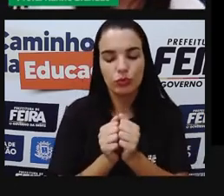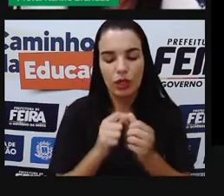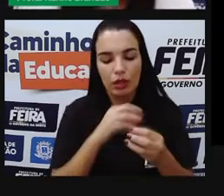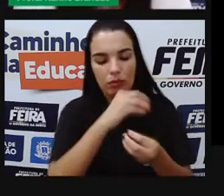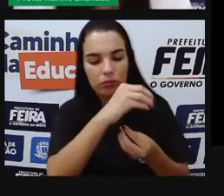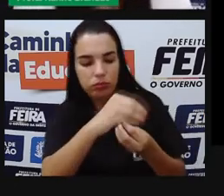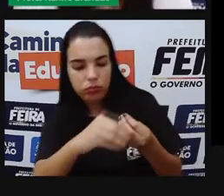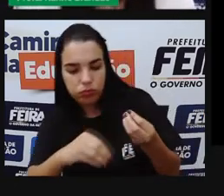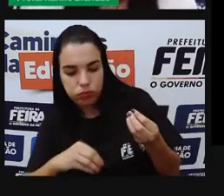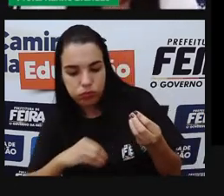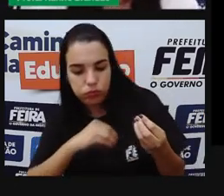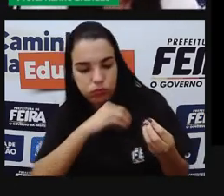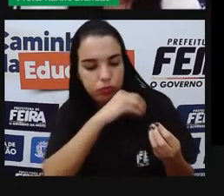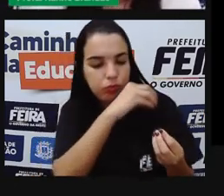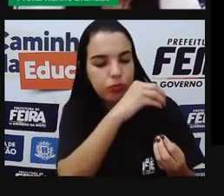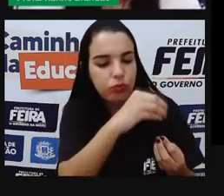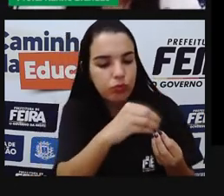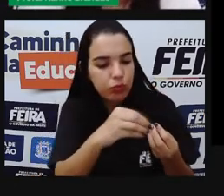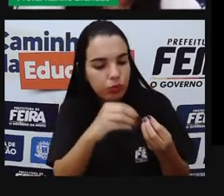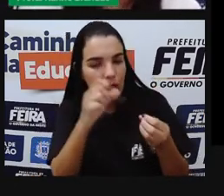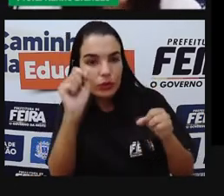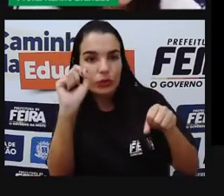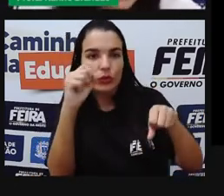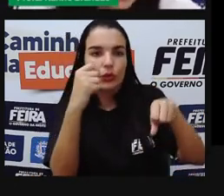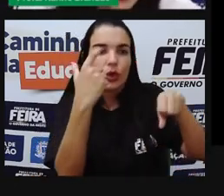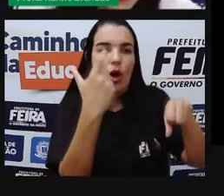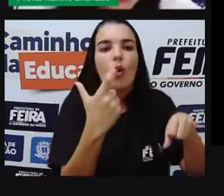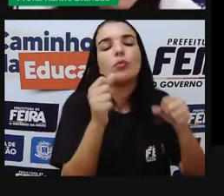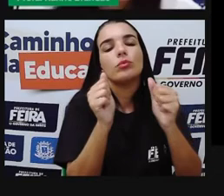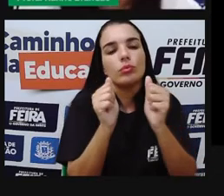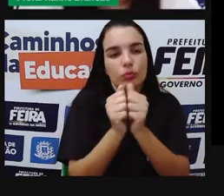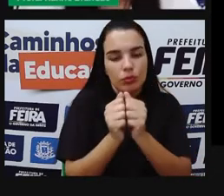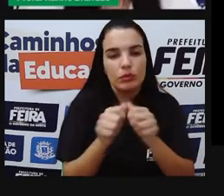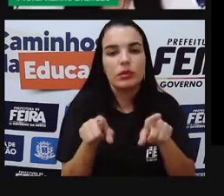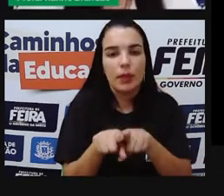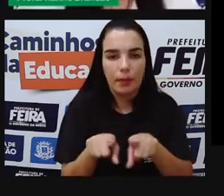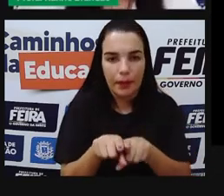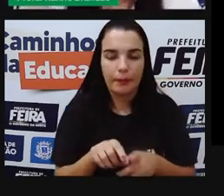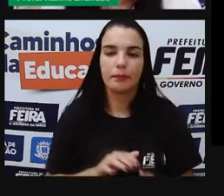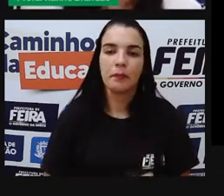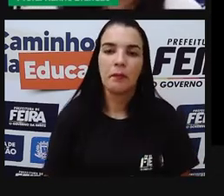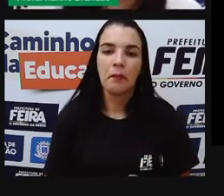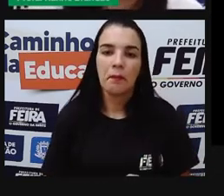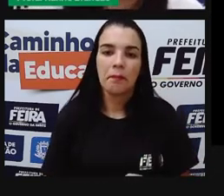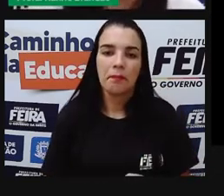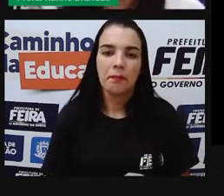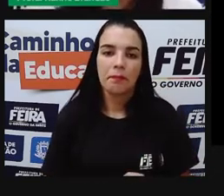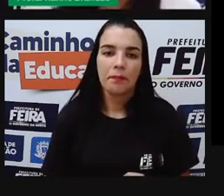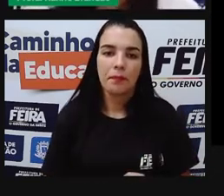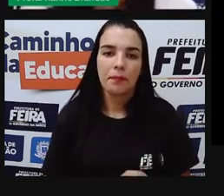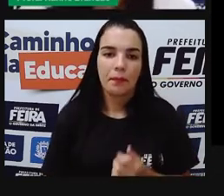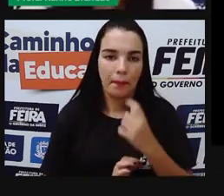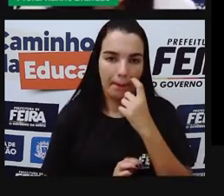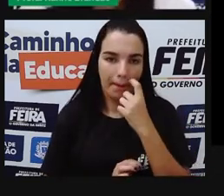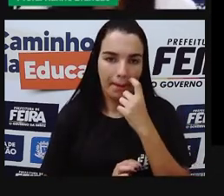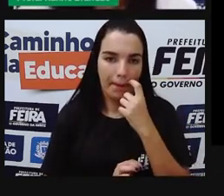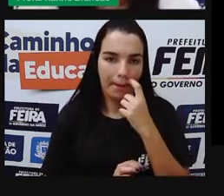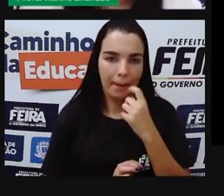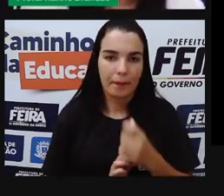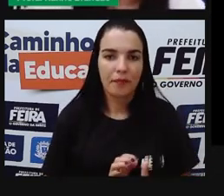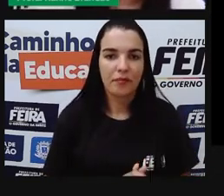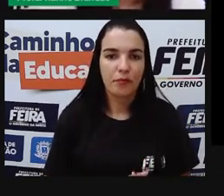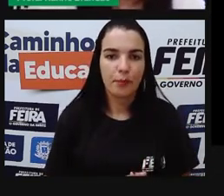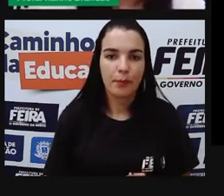ao redor do Sol. Olha só quantos movimentos a Lua faz, tá? E ela, então, é um satélite natural.